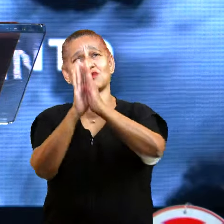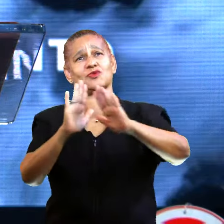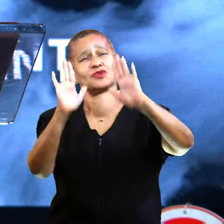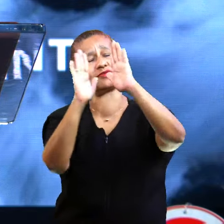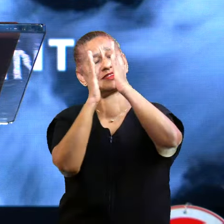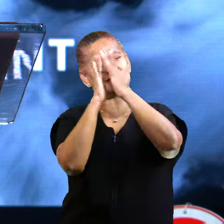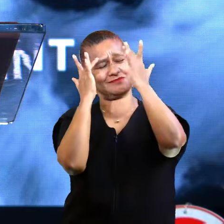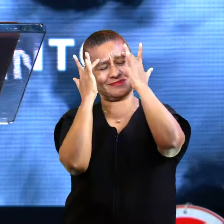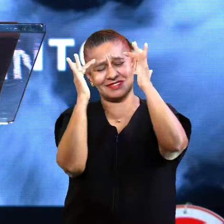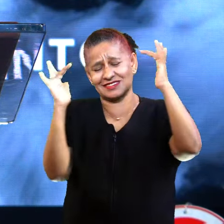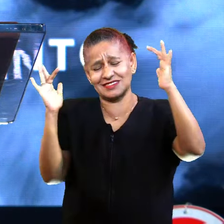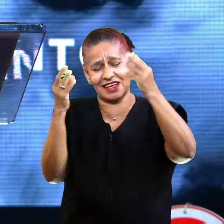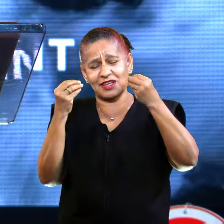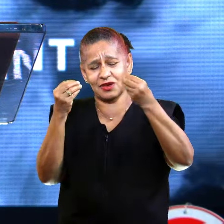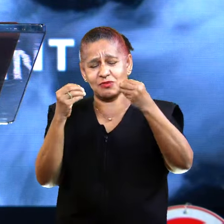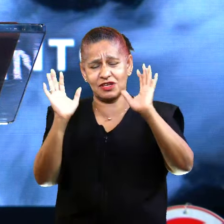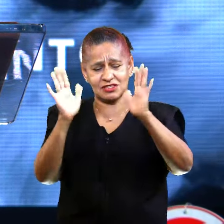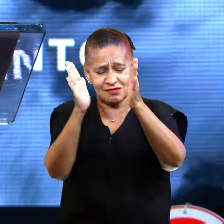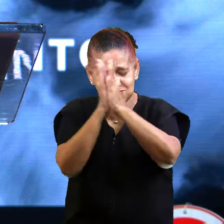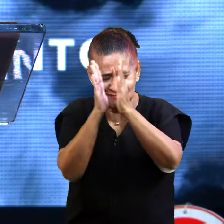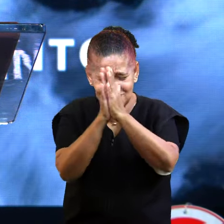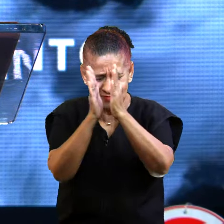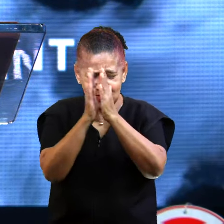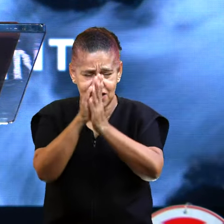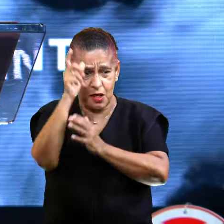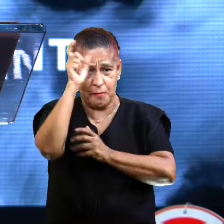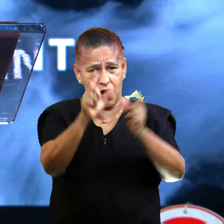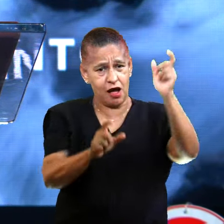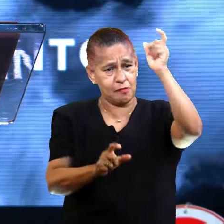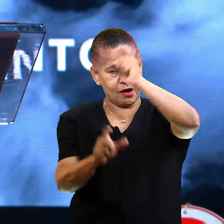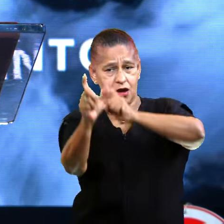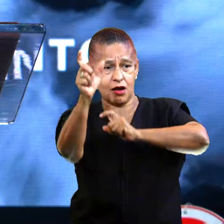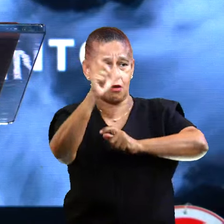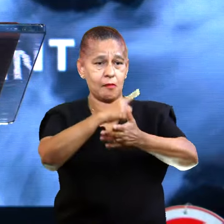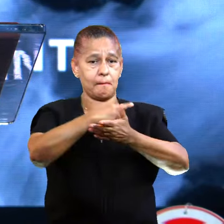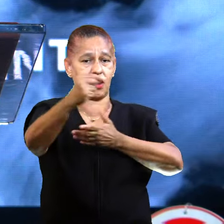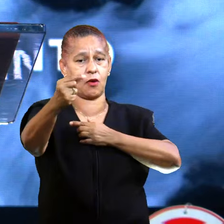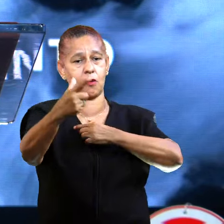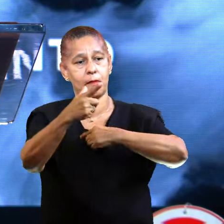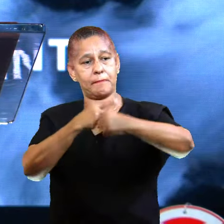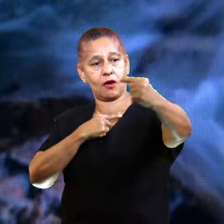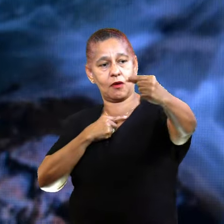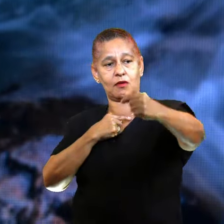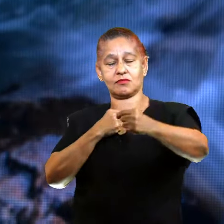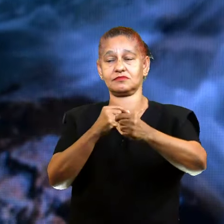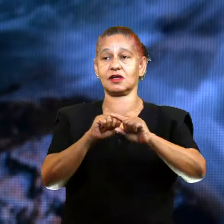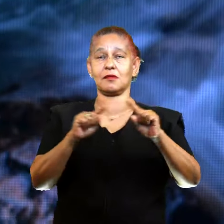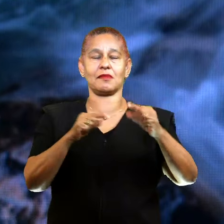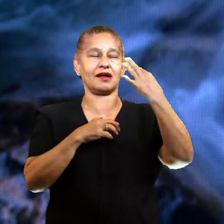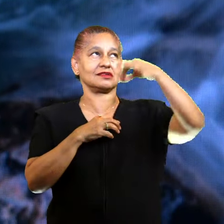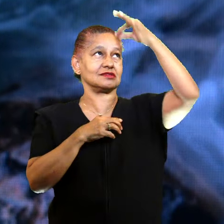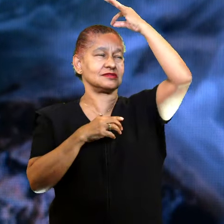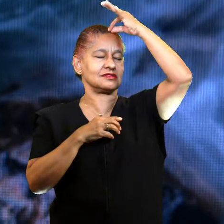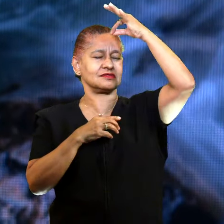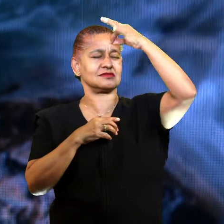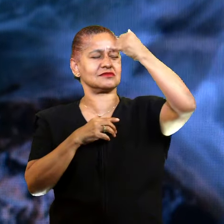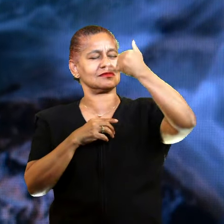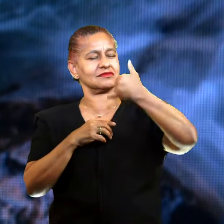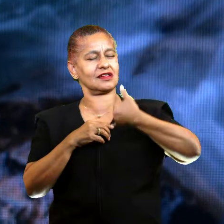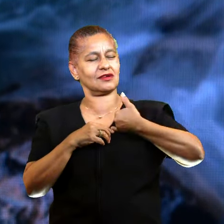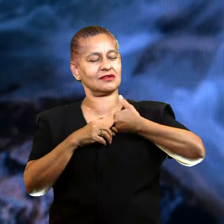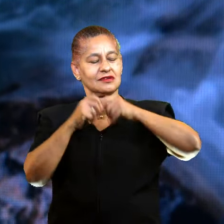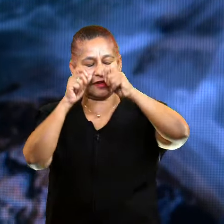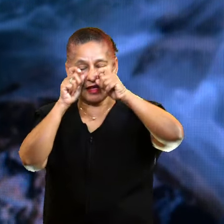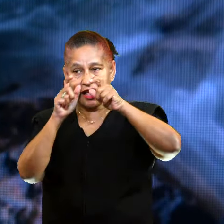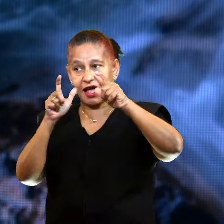mais o que fazer. Já orei, já vi demônios sair e entrar. E o Espírito falou, abre os teus olhos porque você vai ver